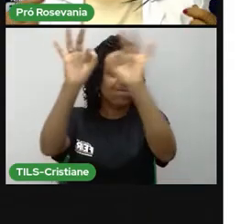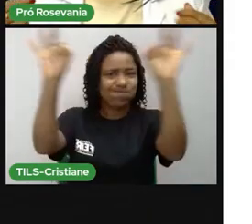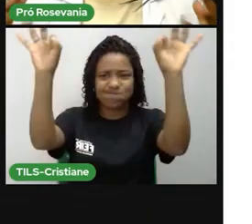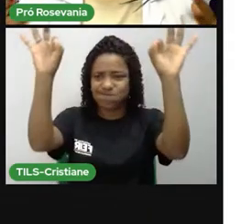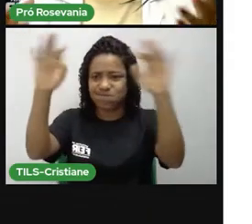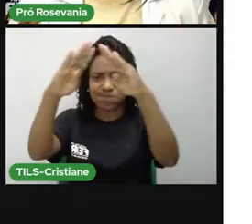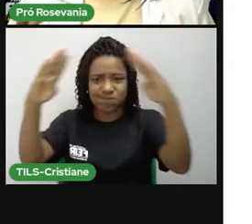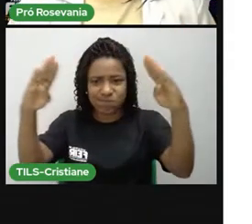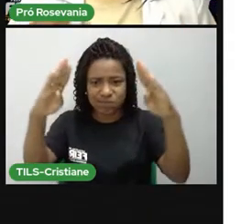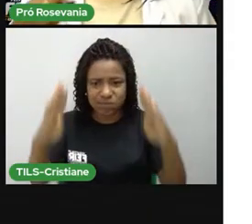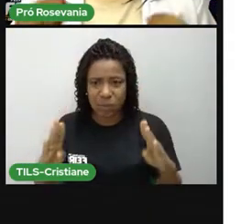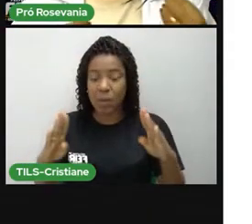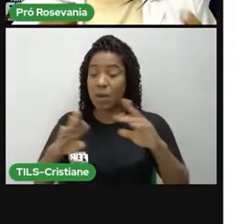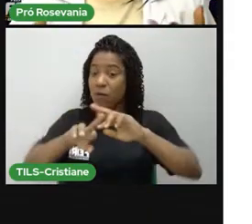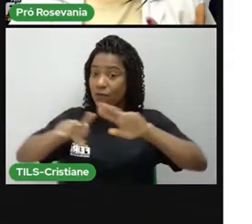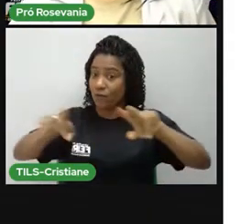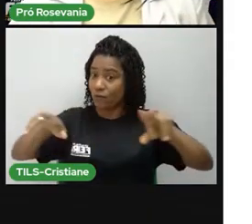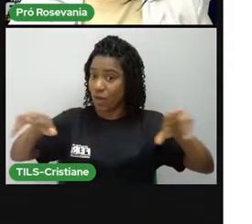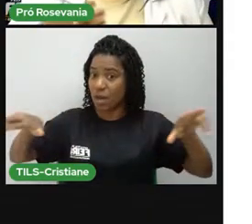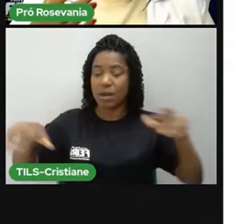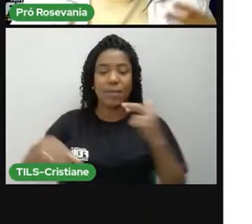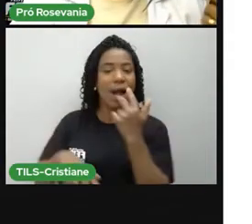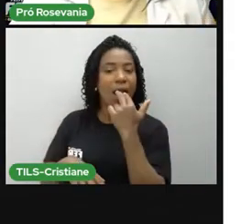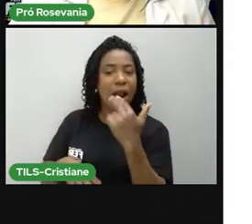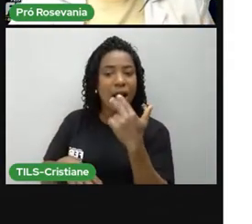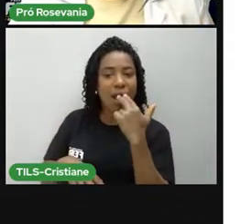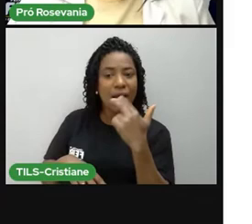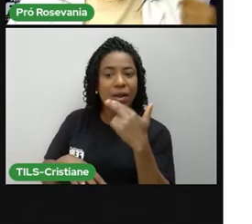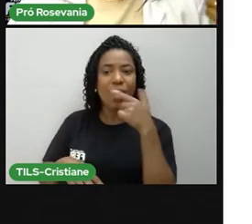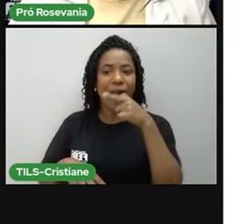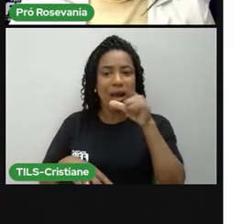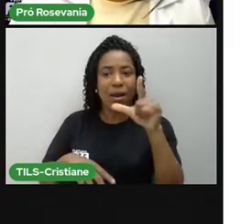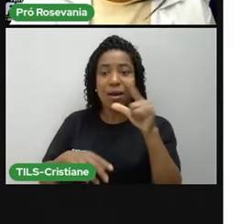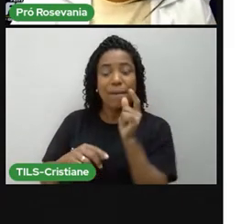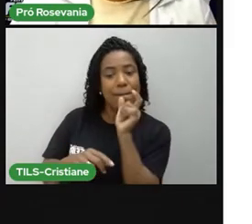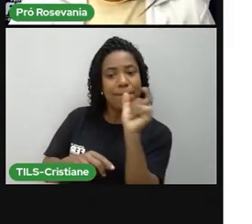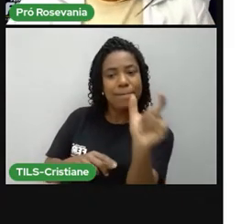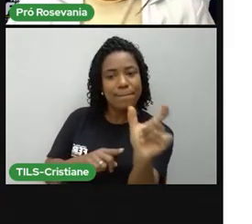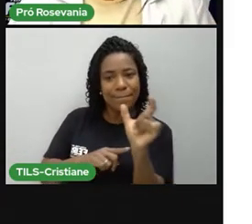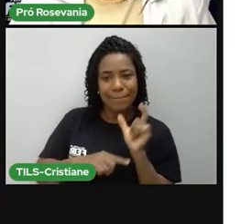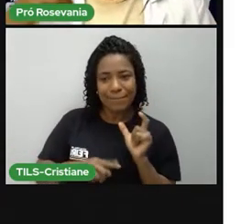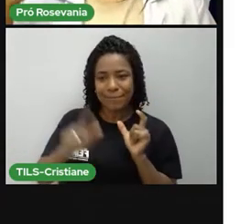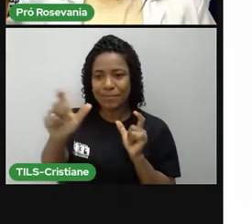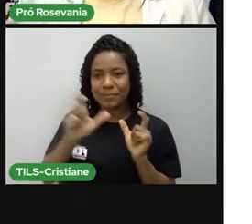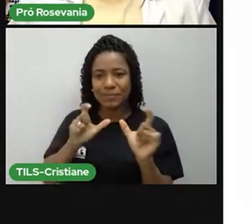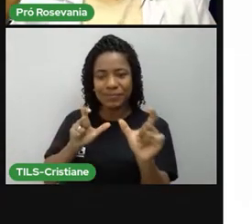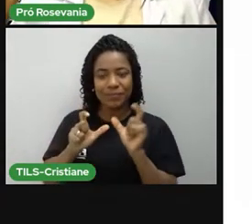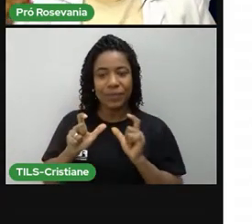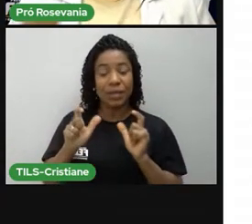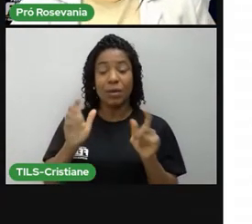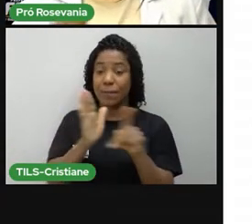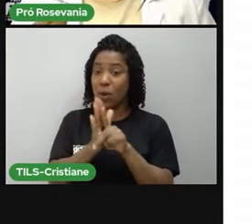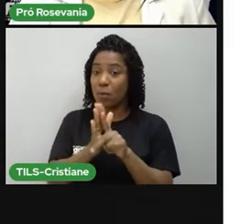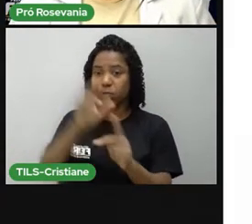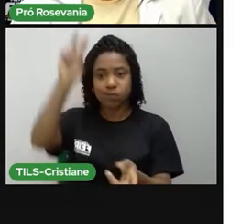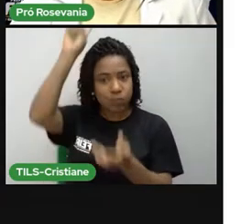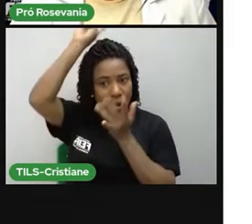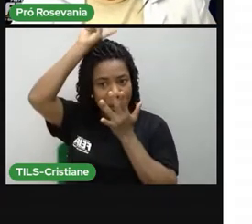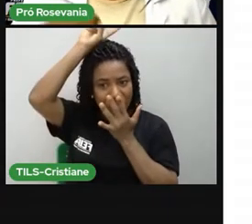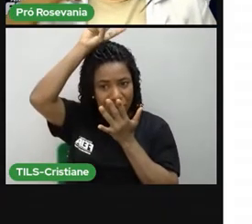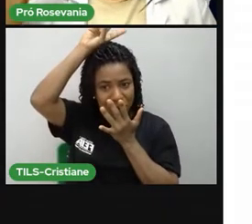mudanças, né, na própria língua, palavras que a gente herdou, né, dos povos indígenas, que são os povos